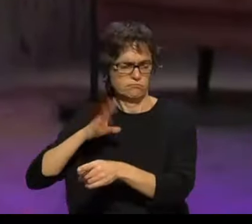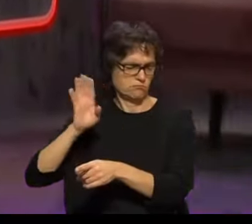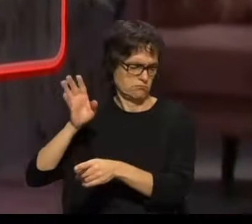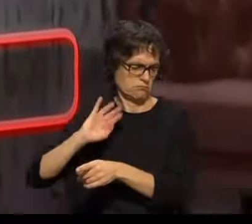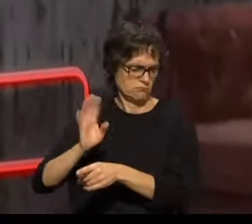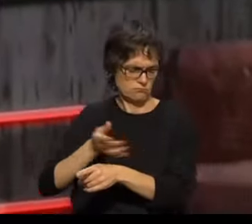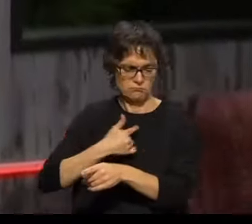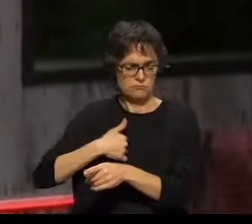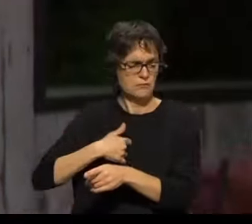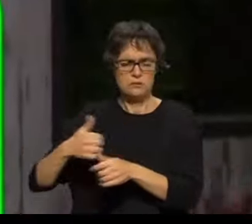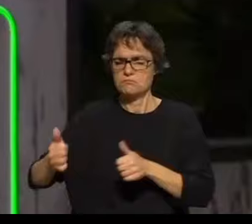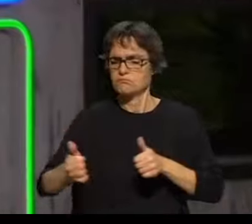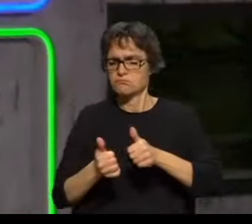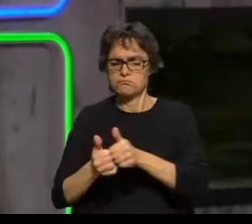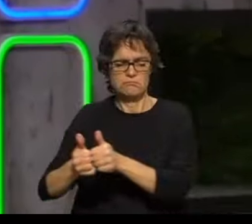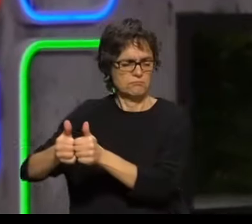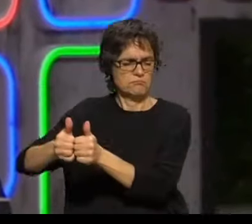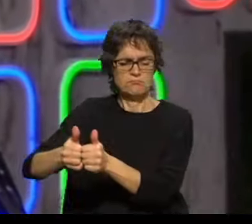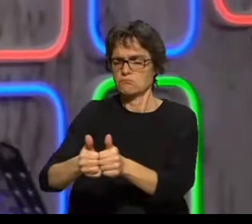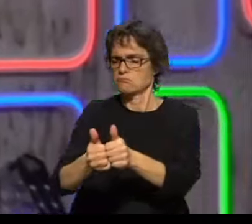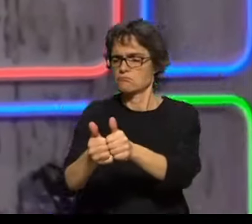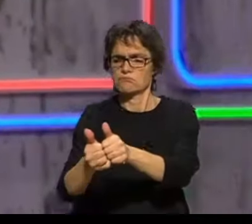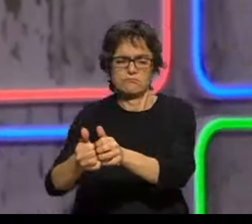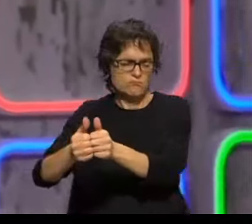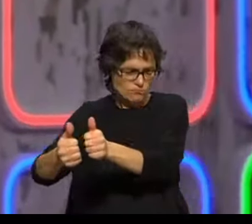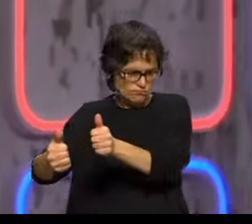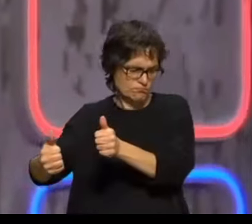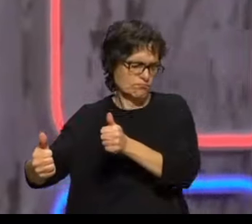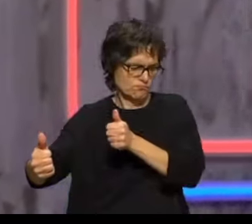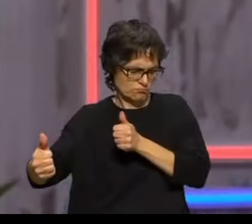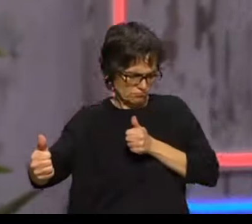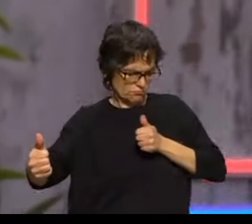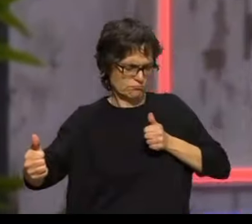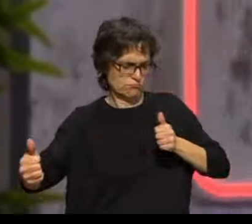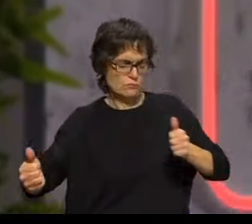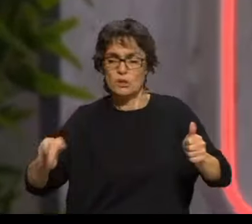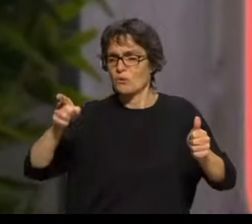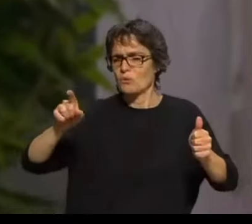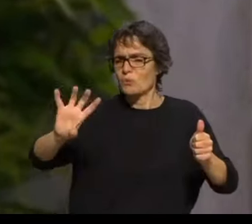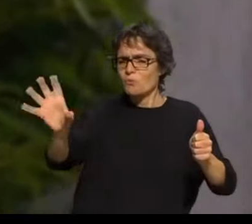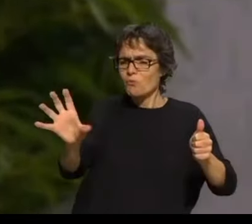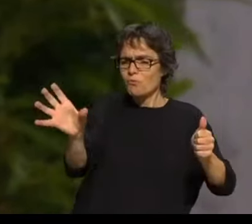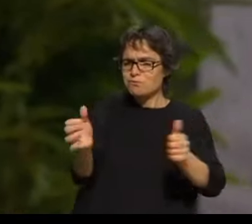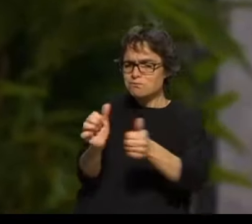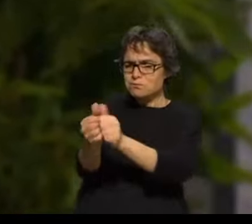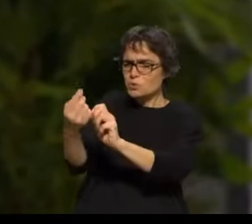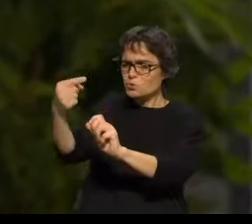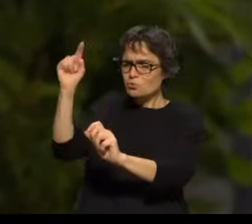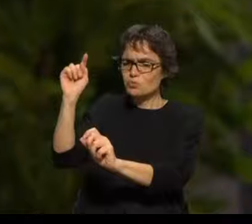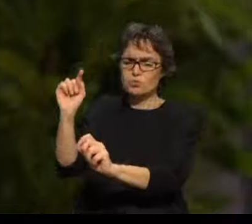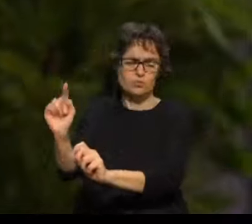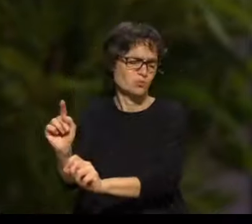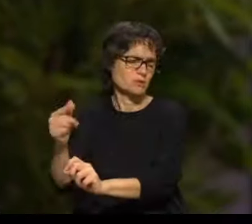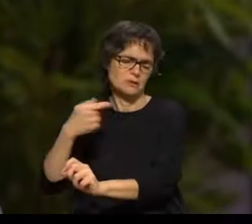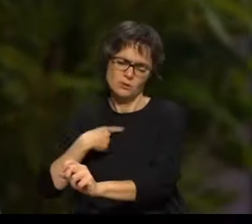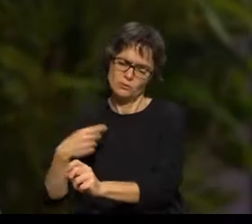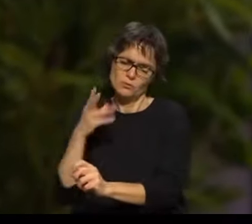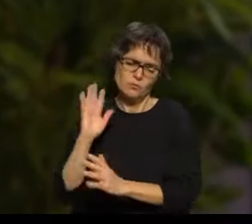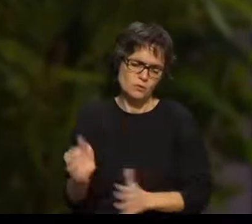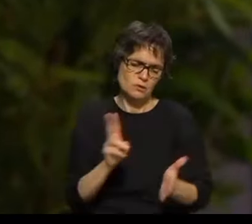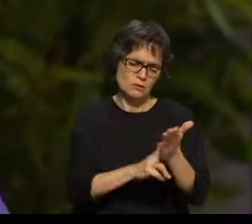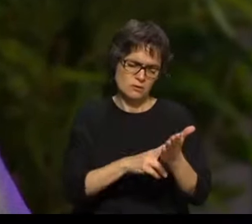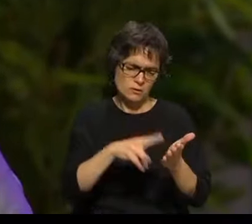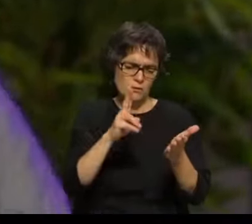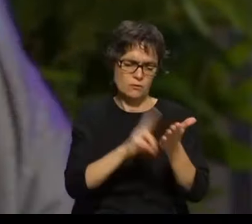ao teu lado Eu bem sei que não mudas e nem queres tentar Ficar do lado